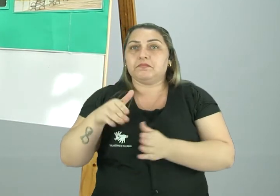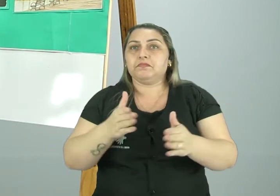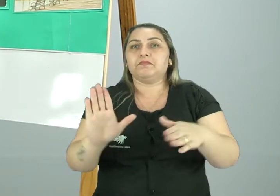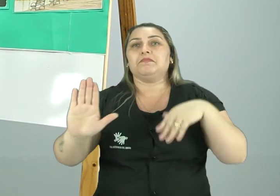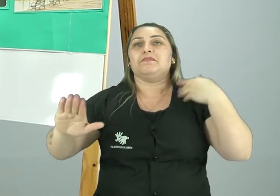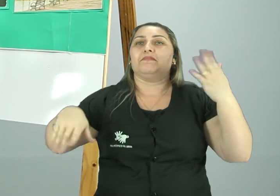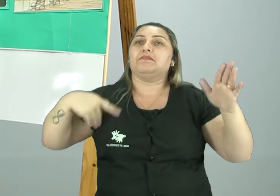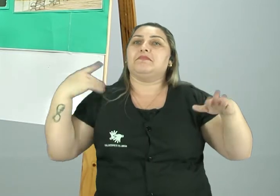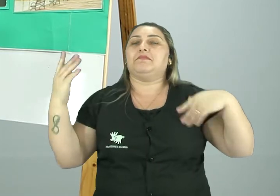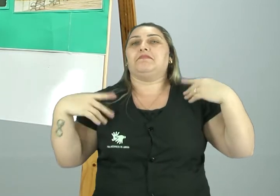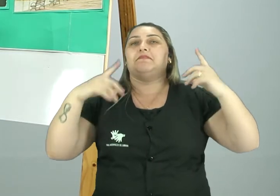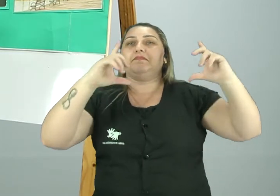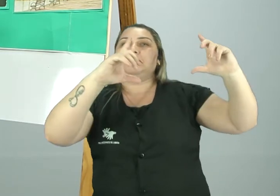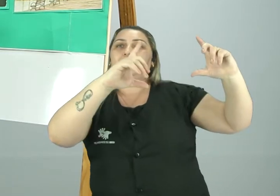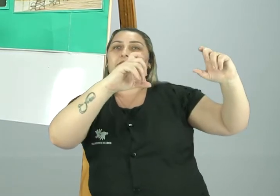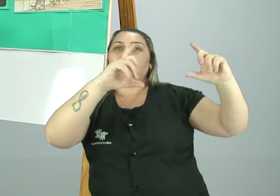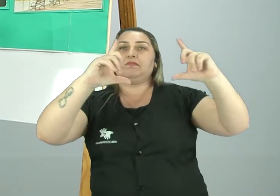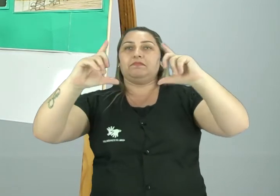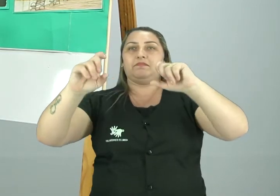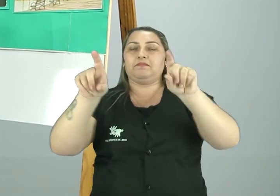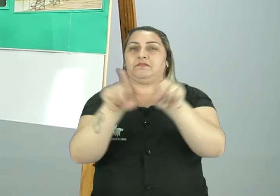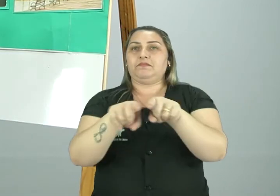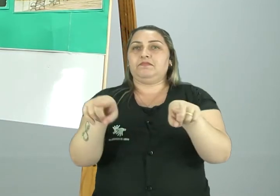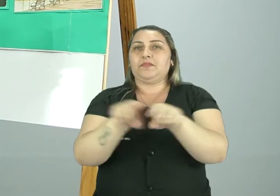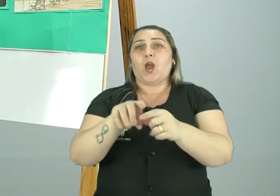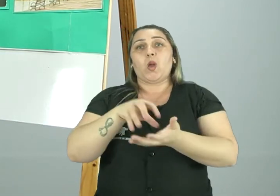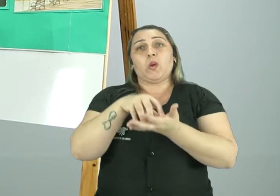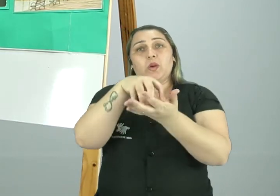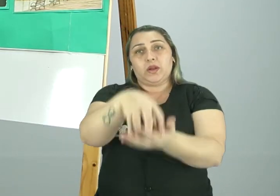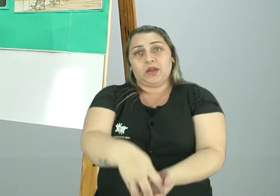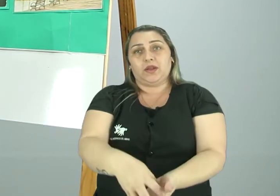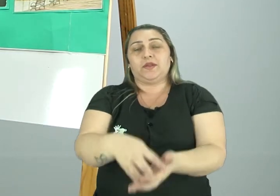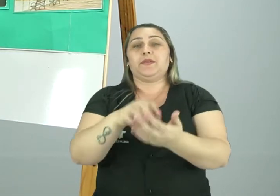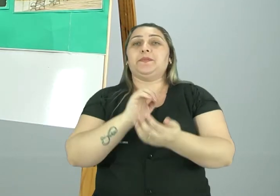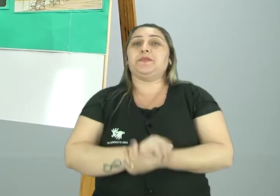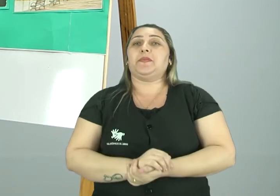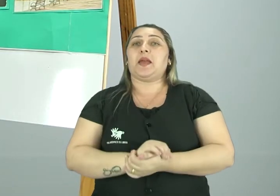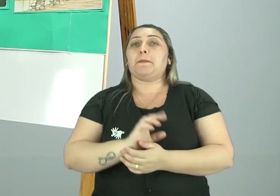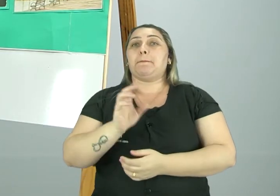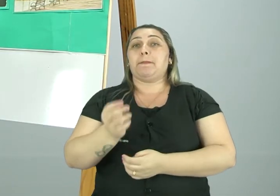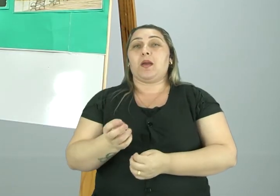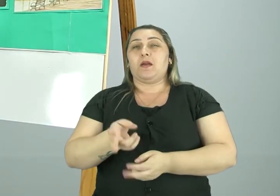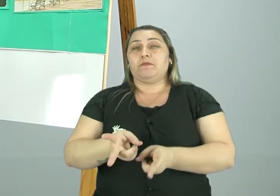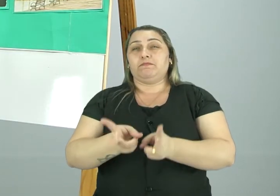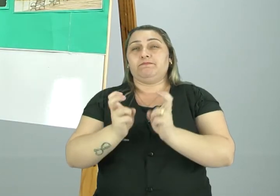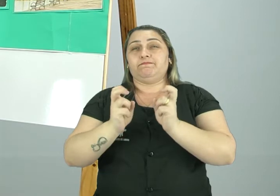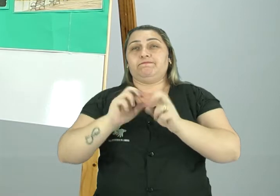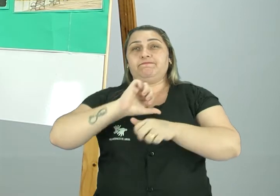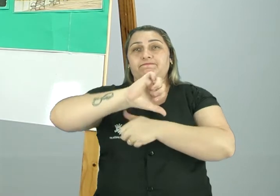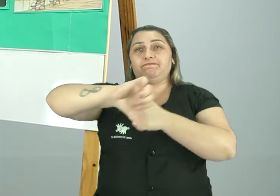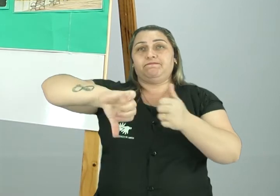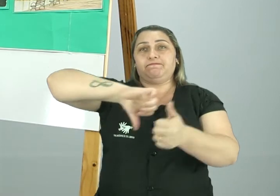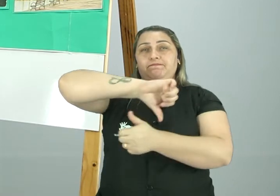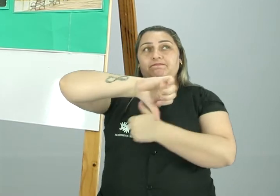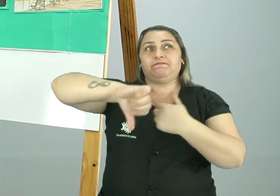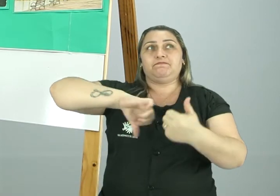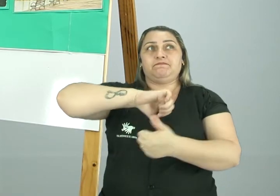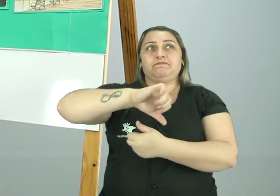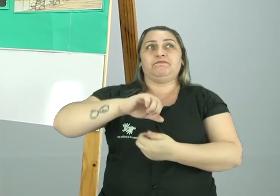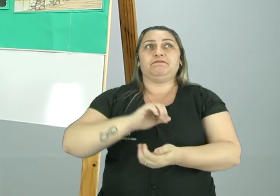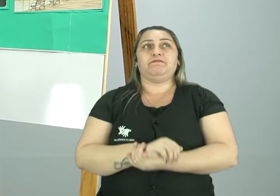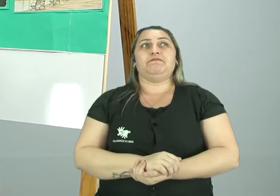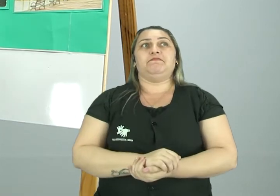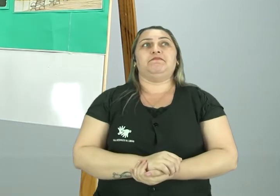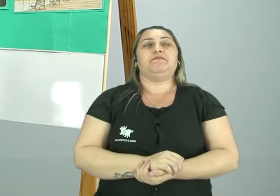passeios. Tudo bem? Mas, observem a mudança. Vou mostrar a vocês como era o